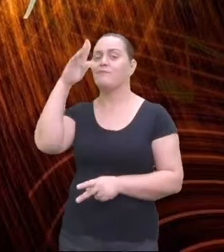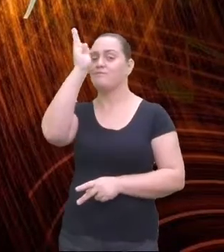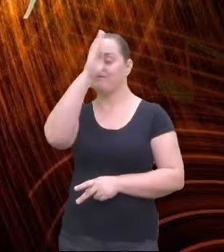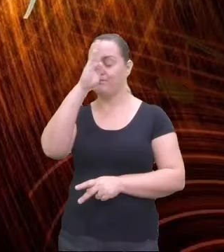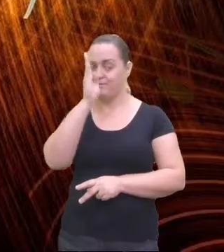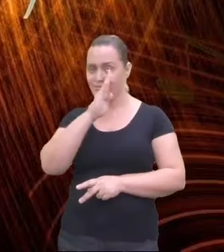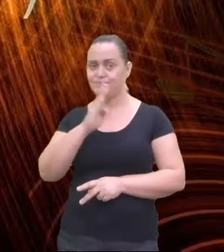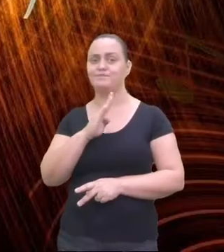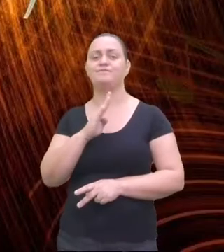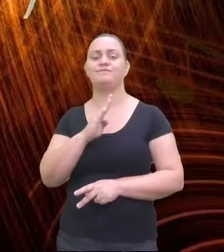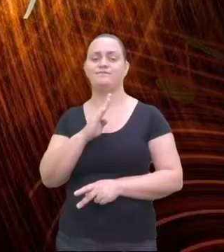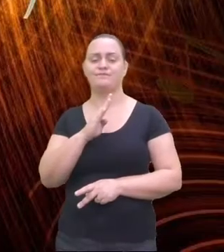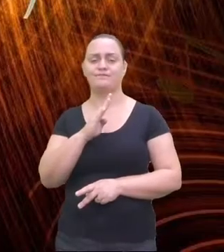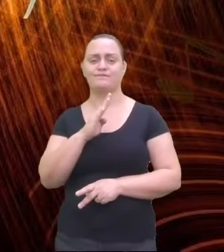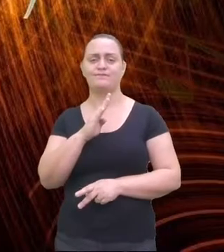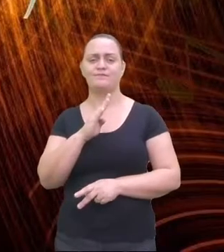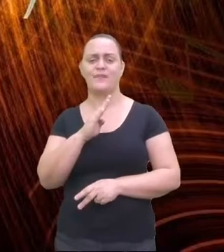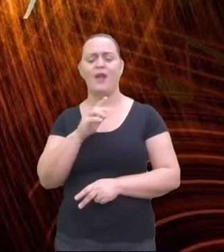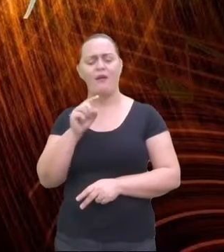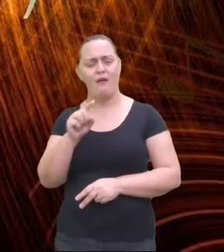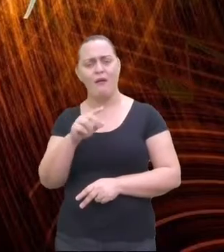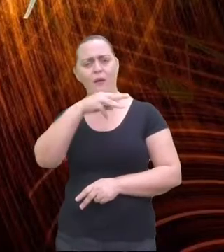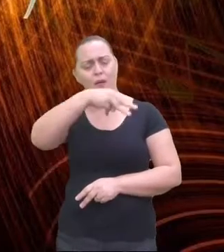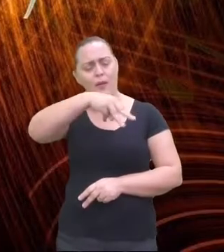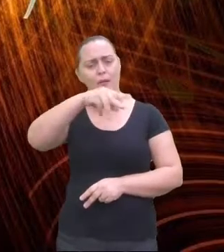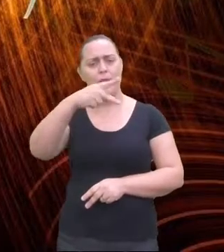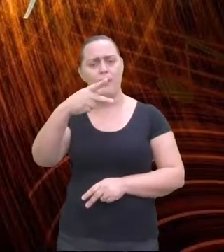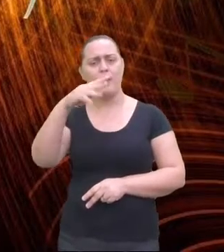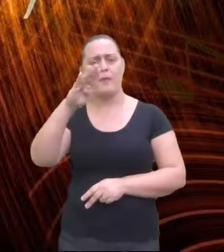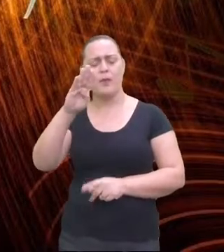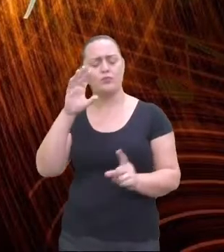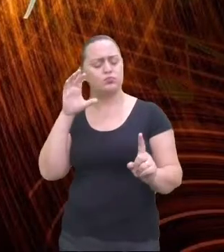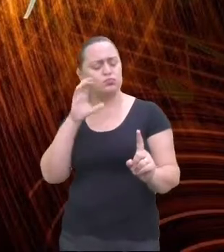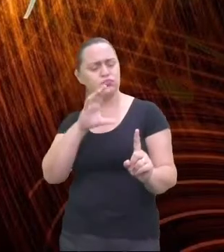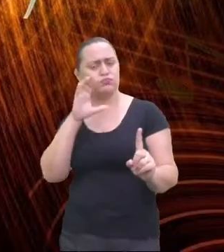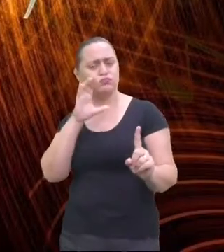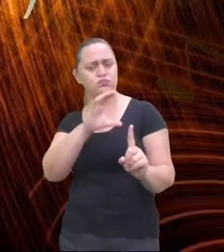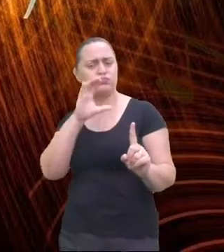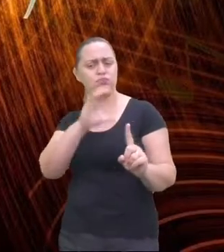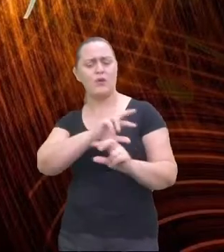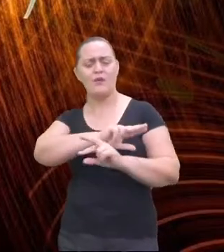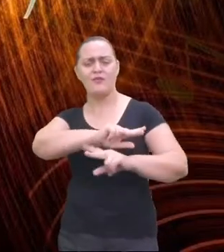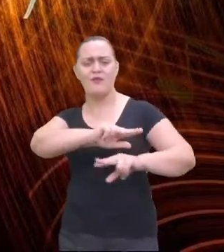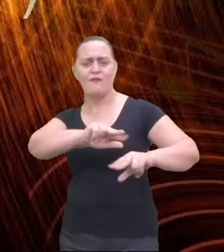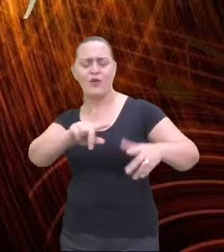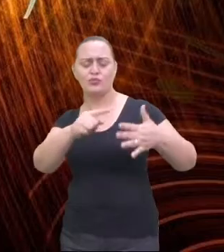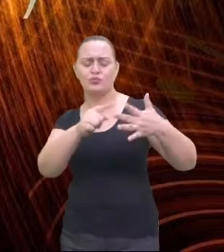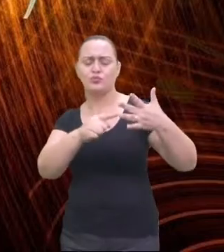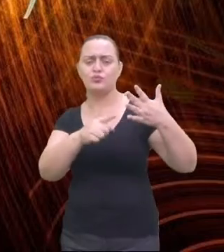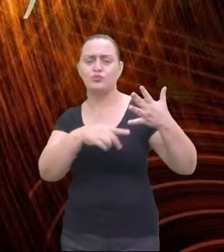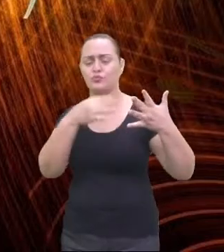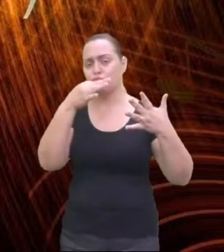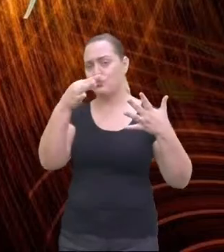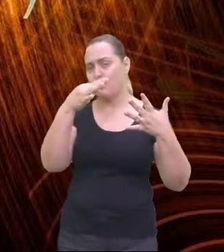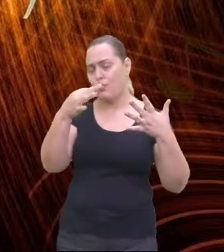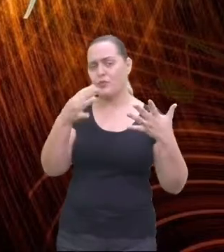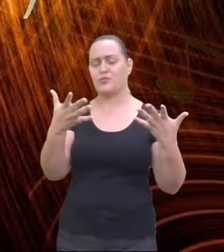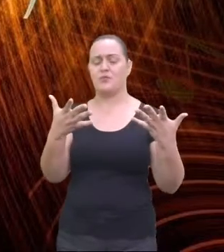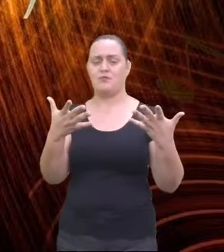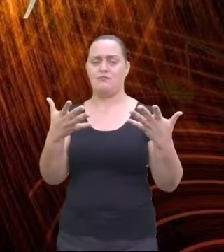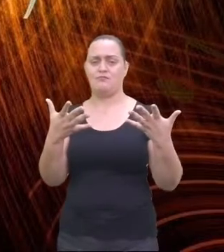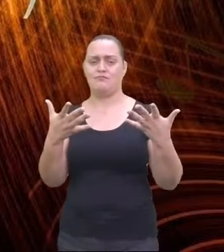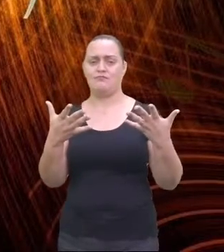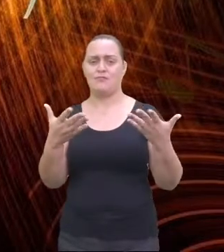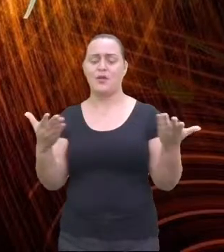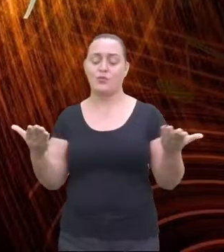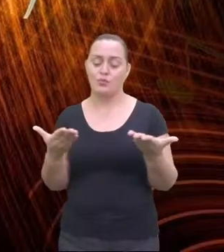várias influências do jazz, sofreu influência de várias músicas para se chegar à